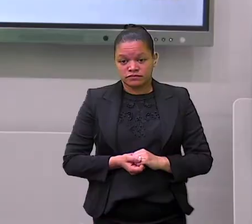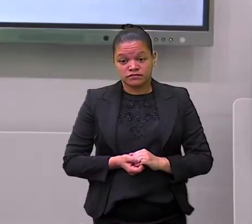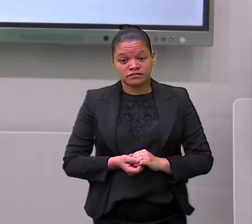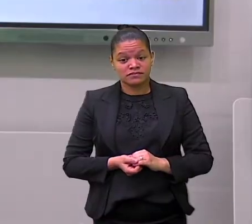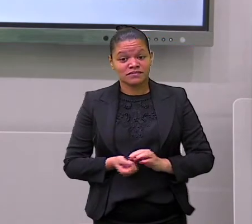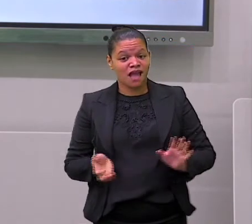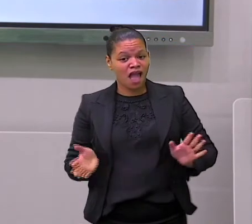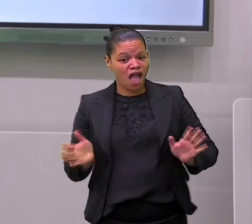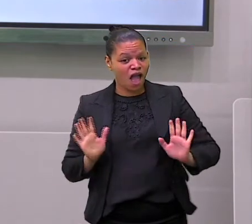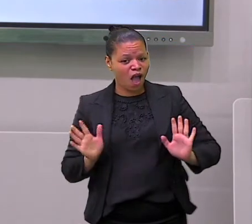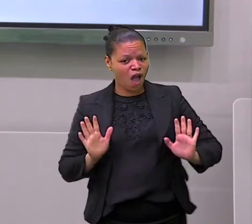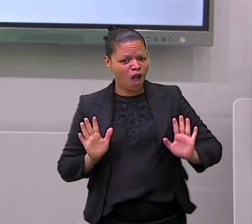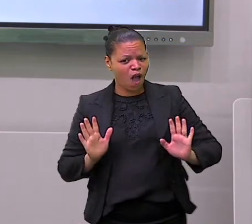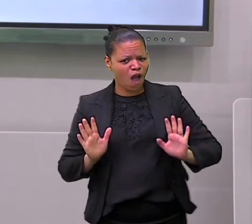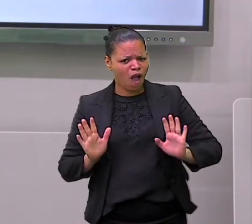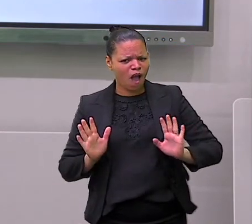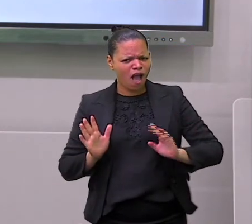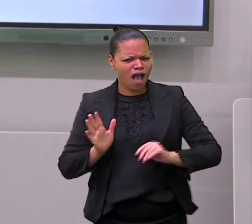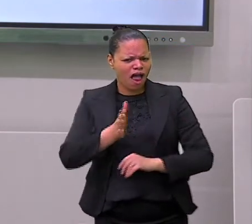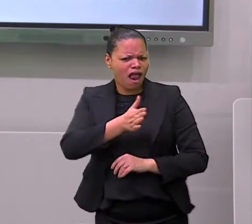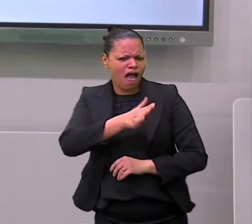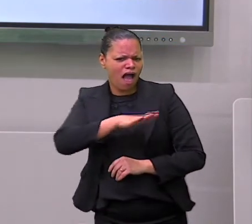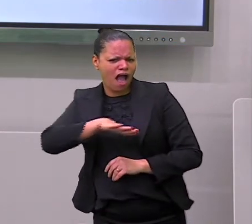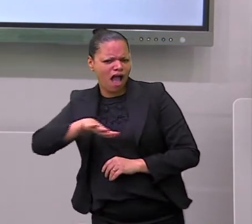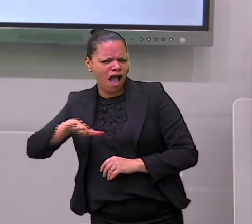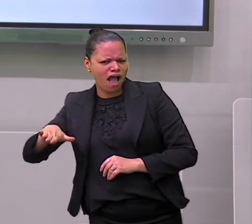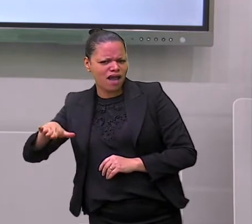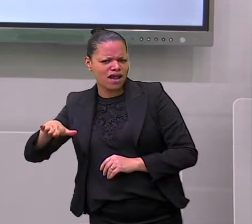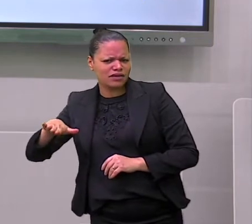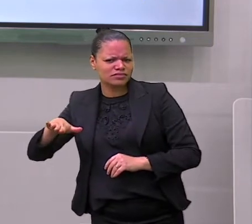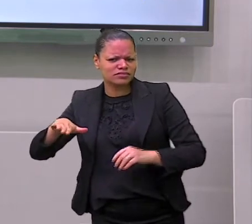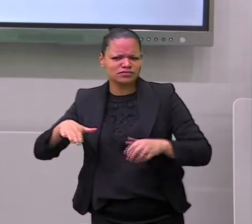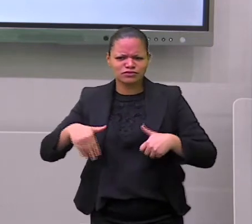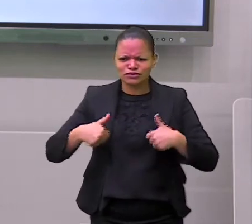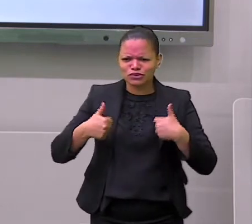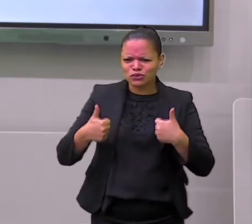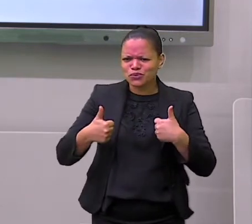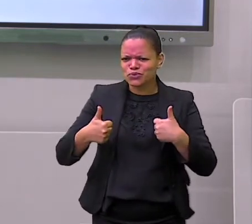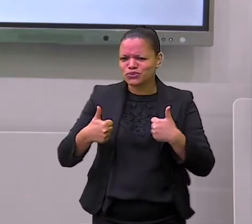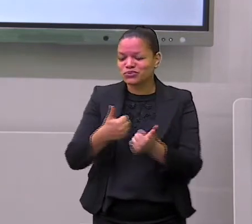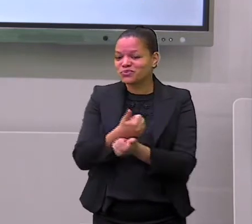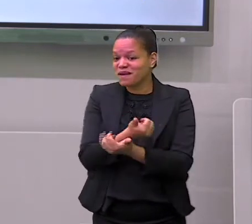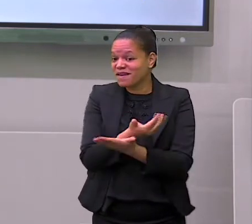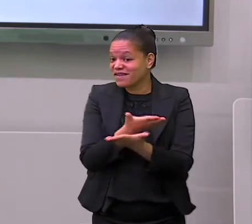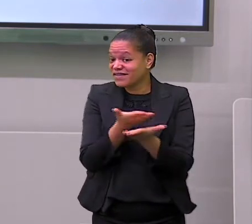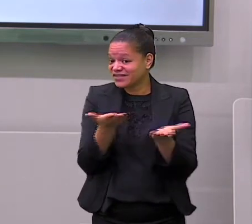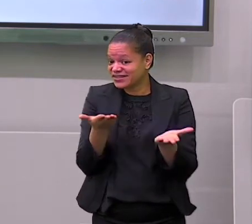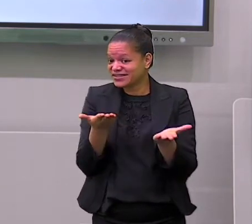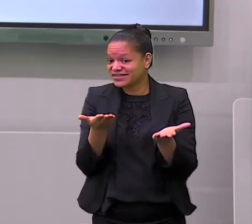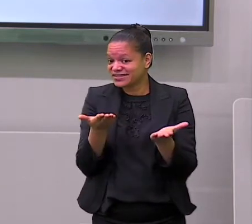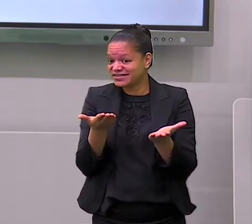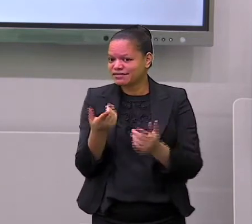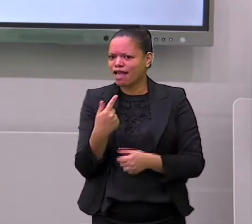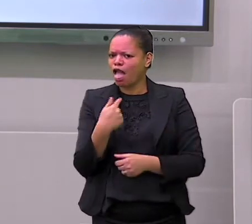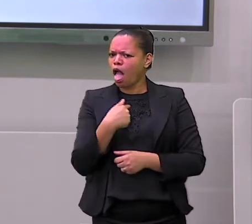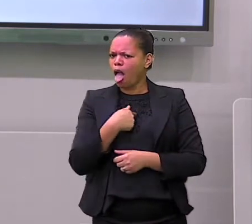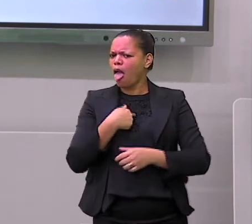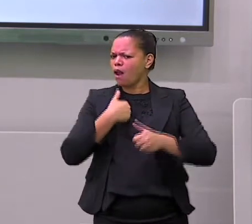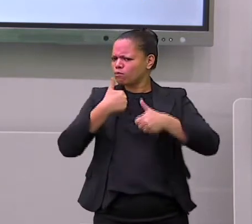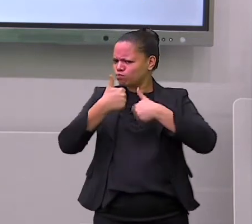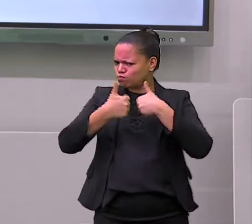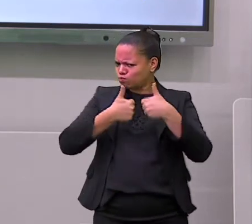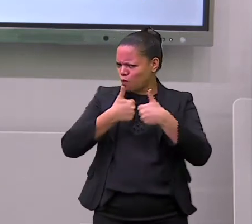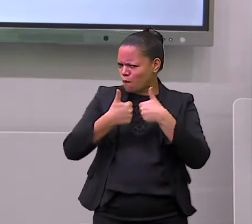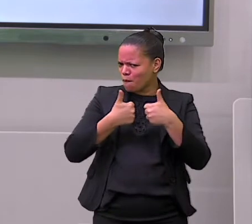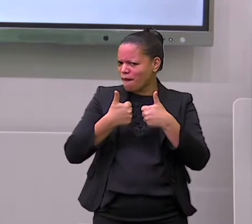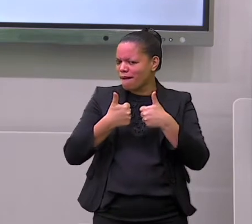E aí, criançada, tudo bem? Eu tô ótima, graças a Deus, né? Vamos para mais uma aula de língua